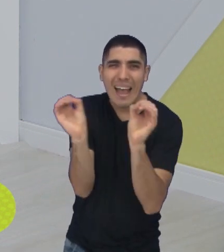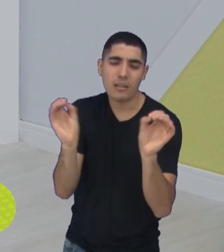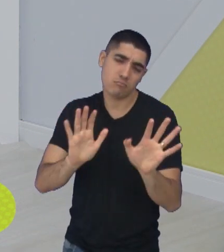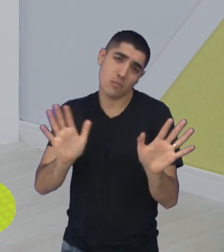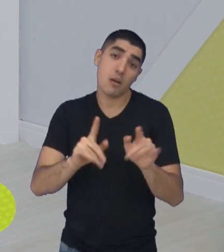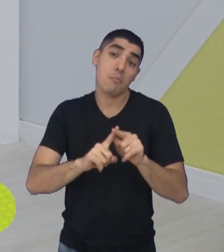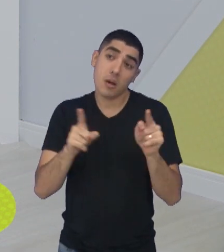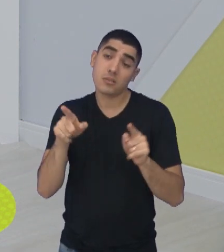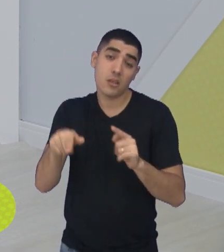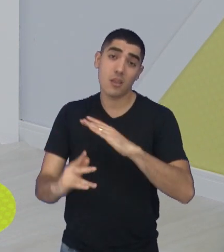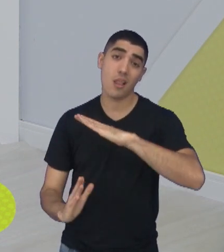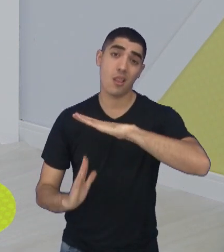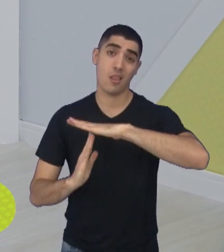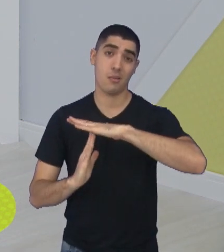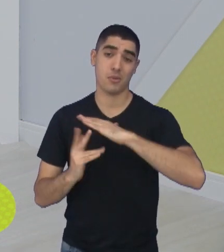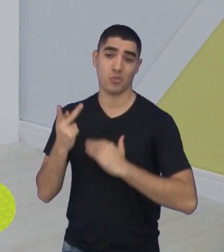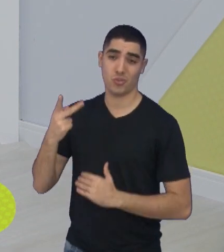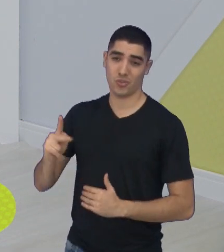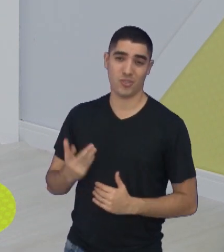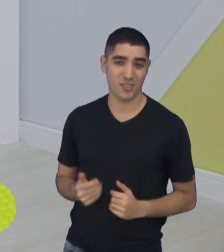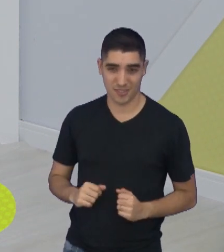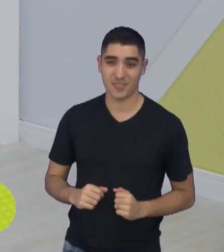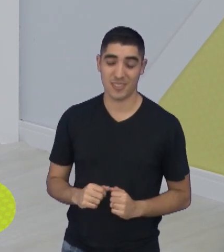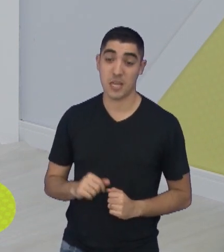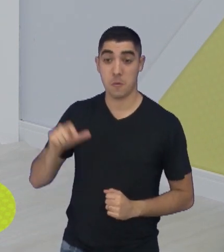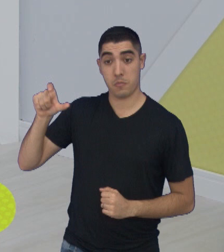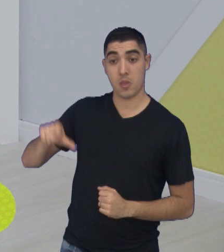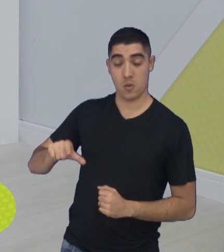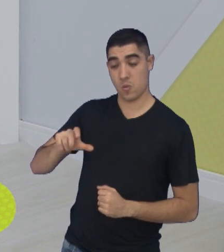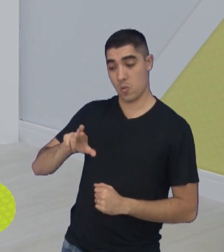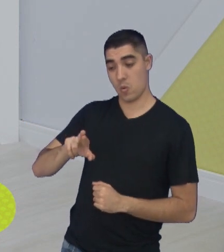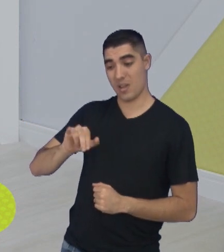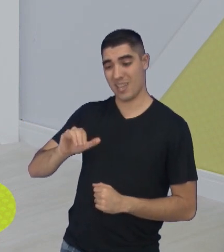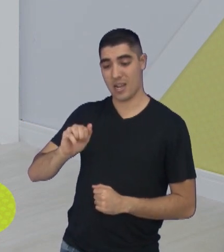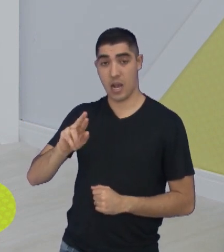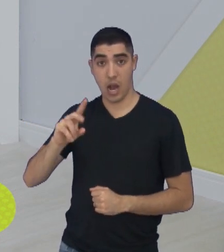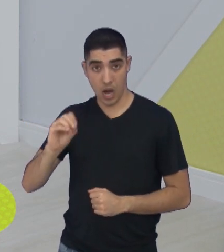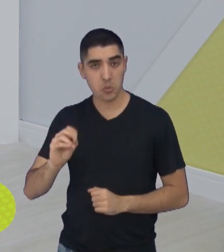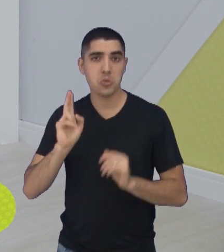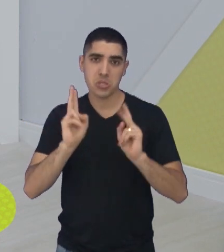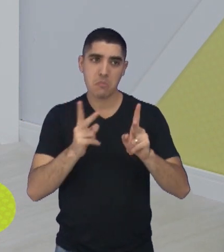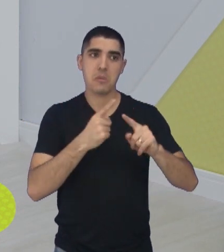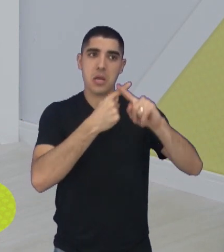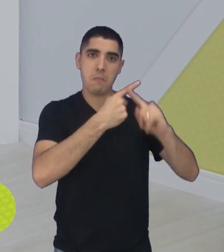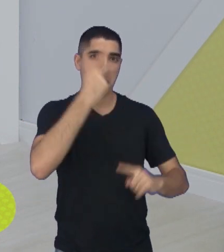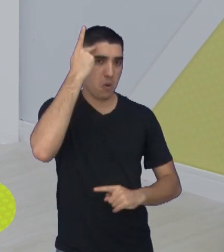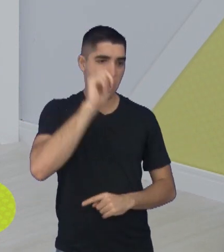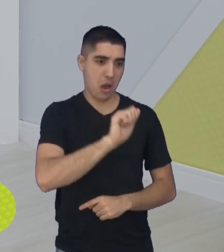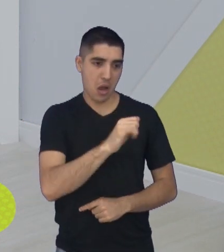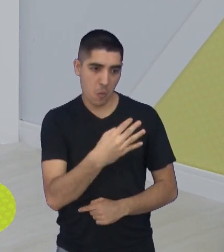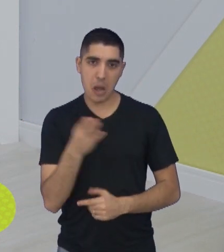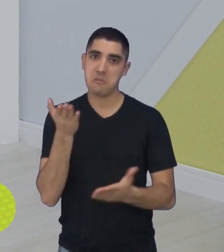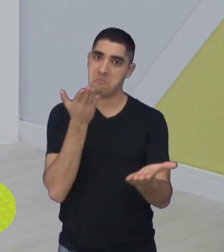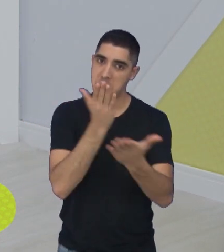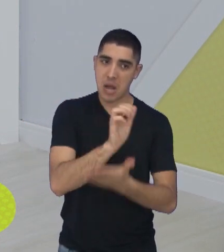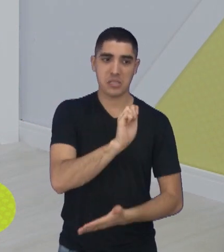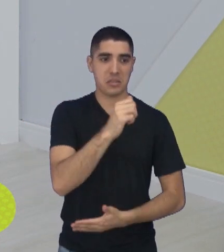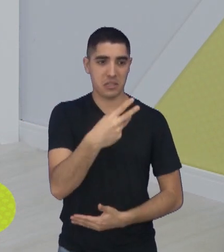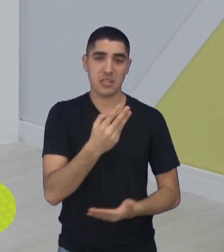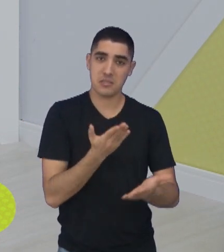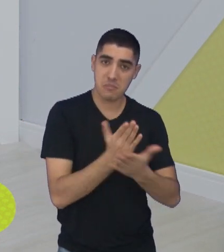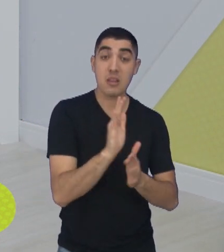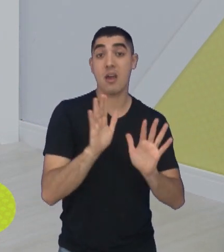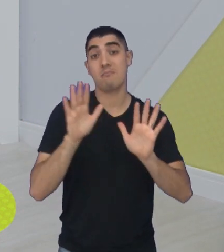limites, né? Então, o Ricardo, que é o rei do acesso aí nas divisões menores, teve a oportunidade e mereceu ter a oportunidade na Série A2,